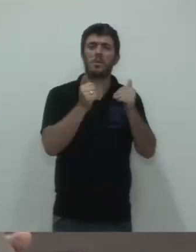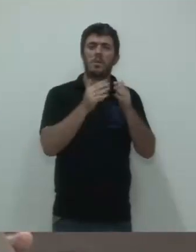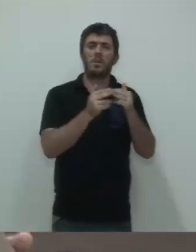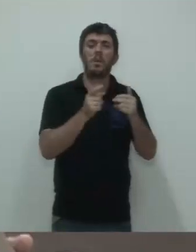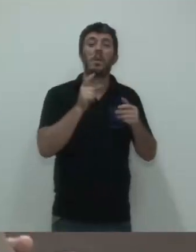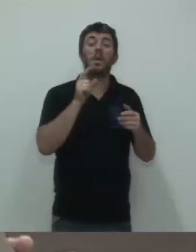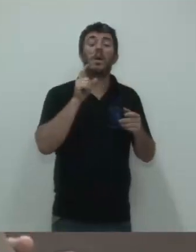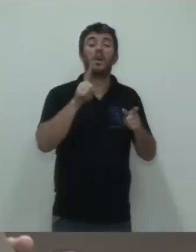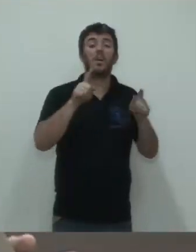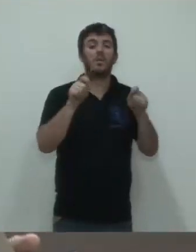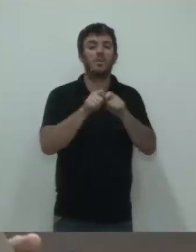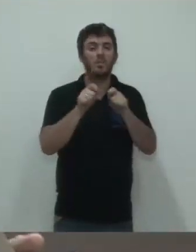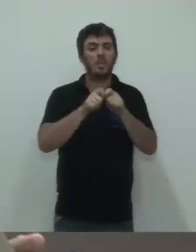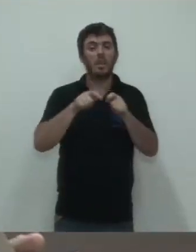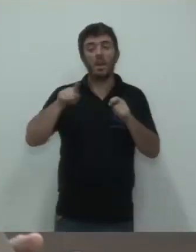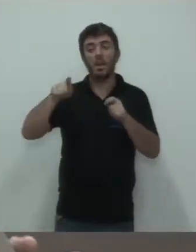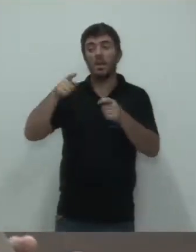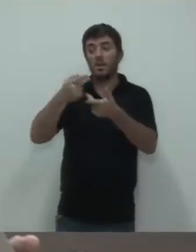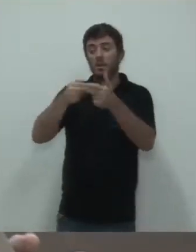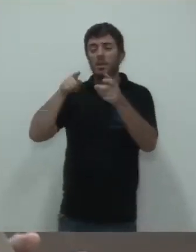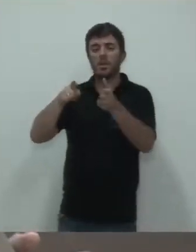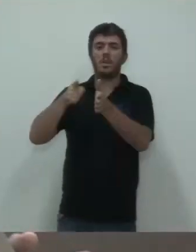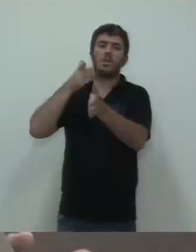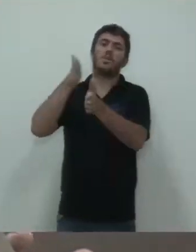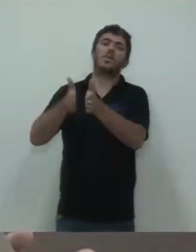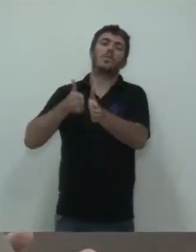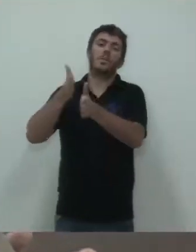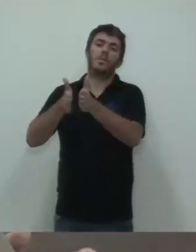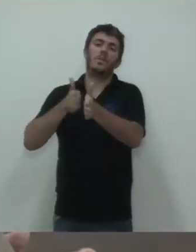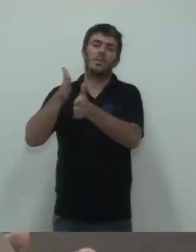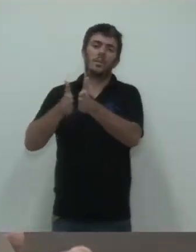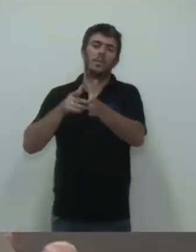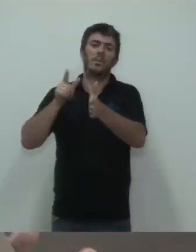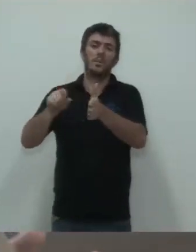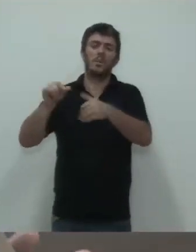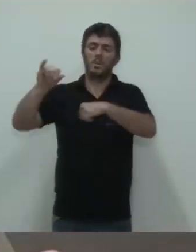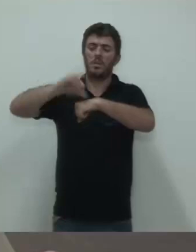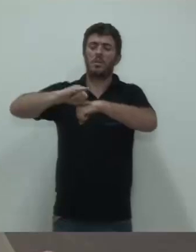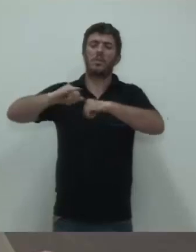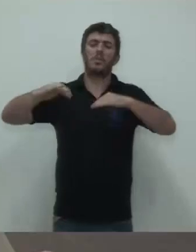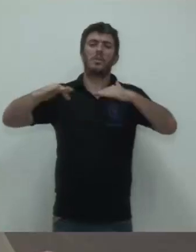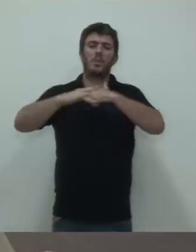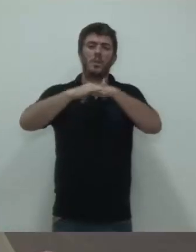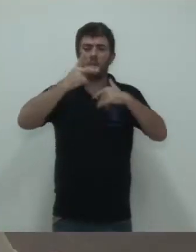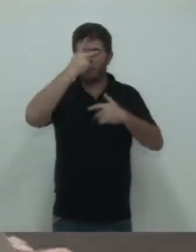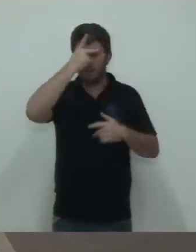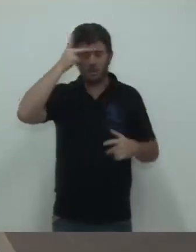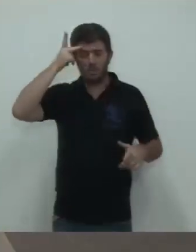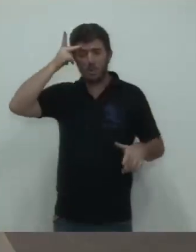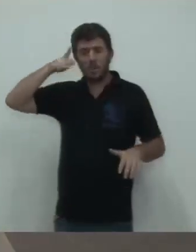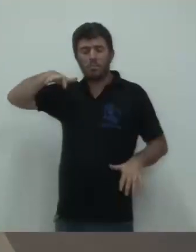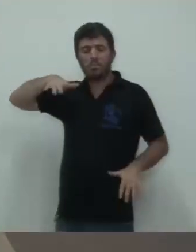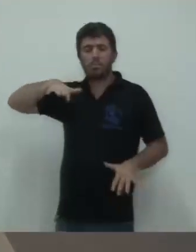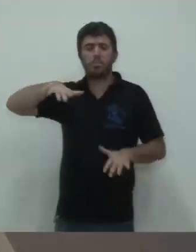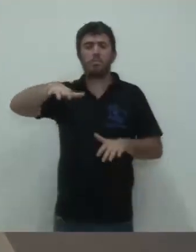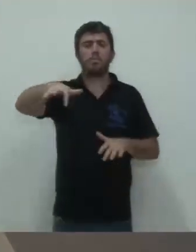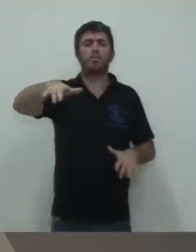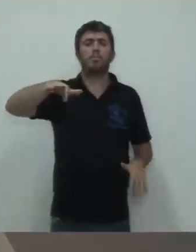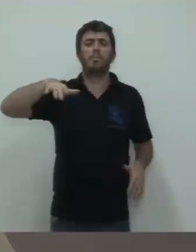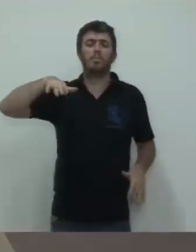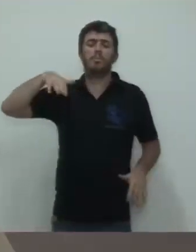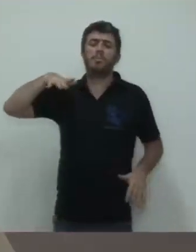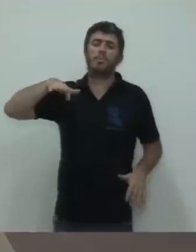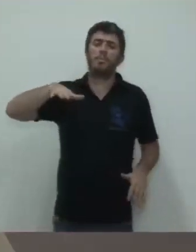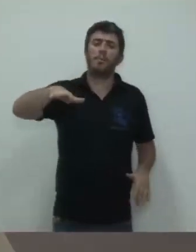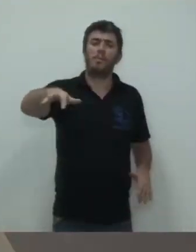na região da estação ferroviária, região central, ponto onde todos passam ali. A gente sabe da situação,